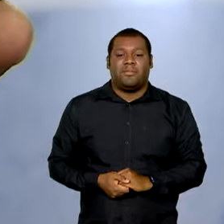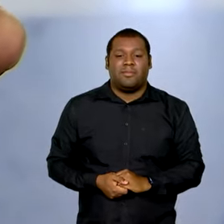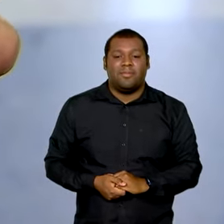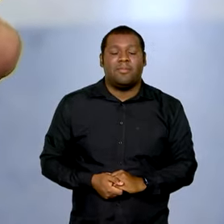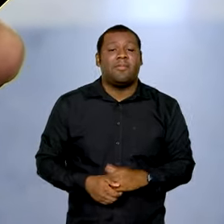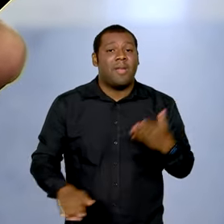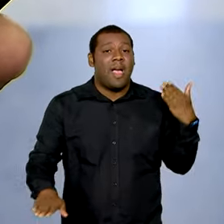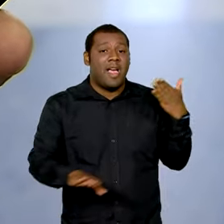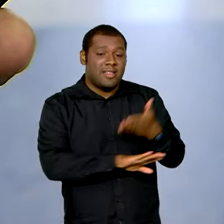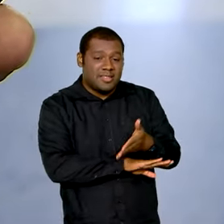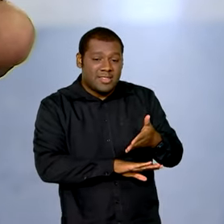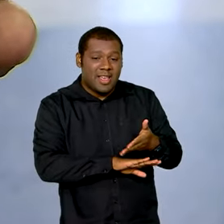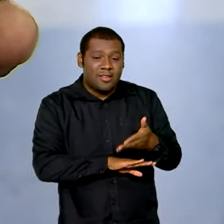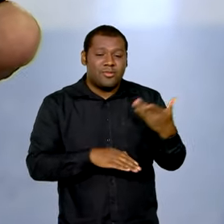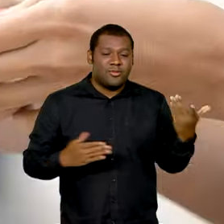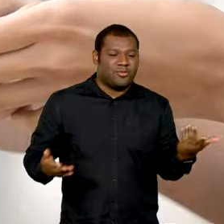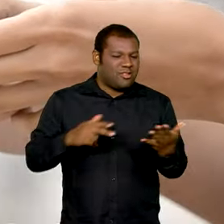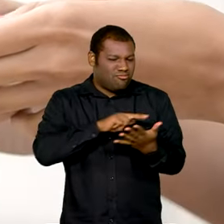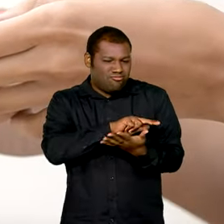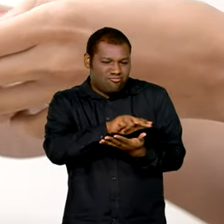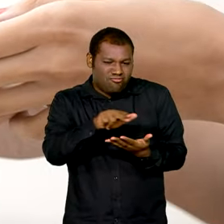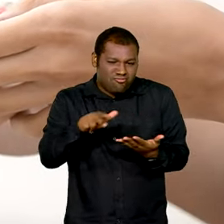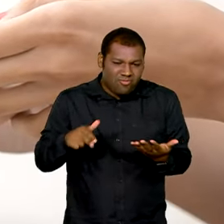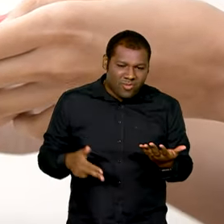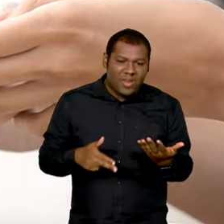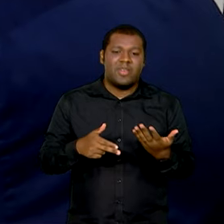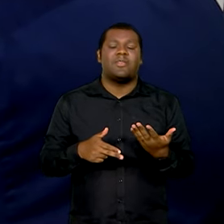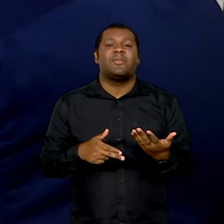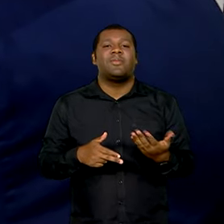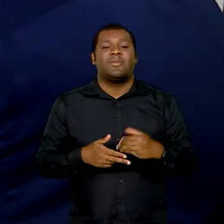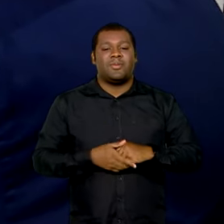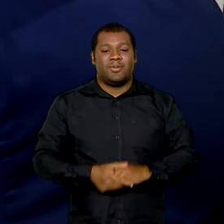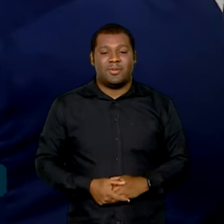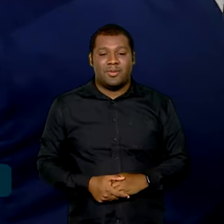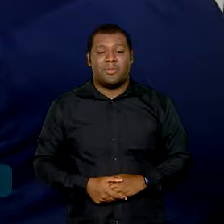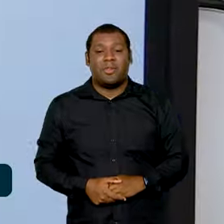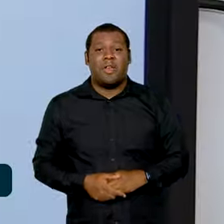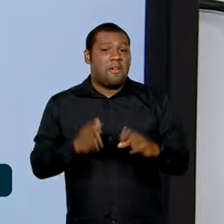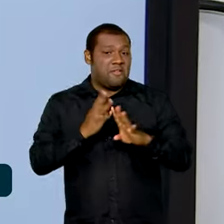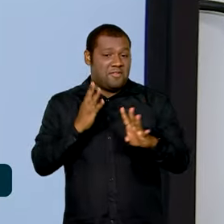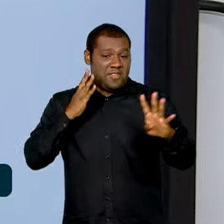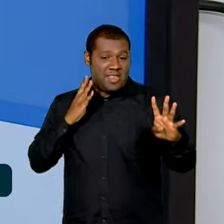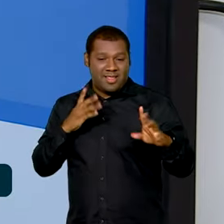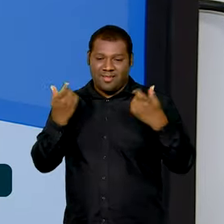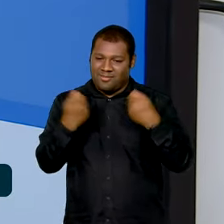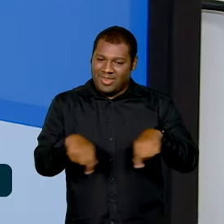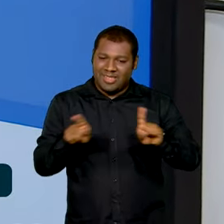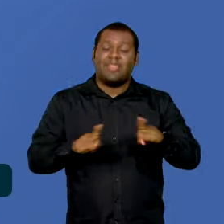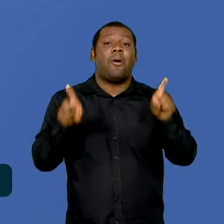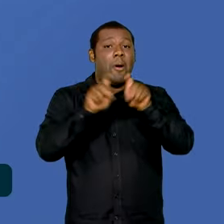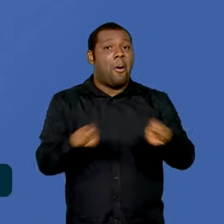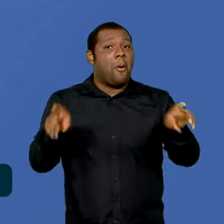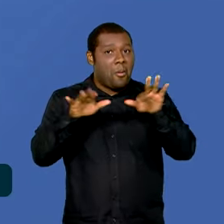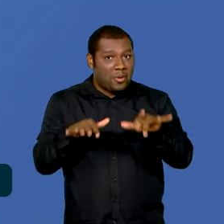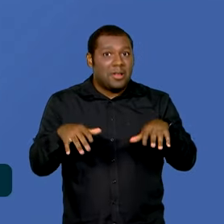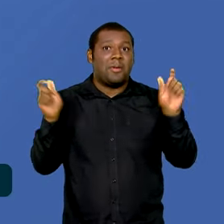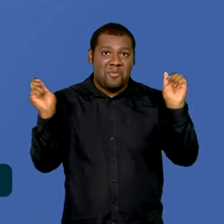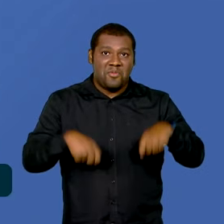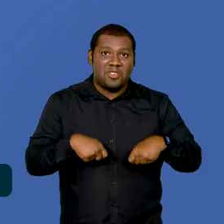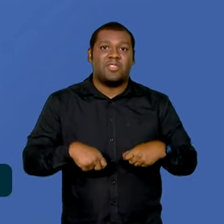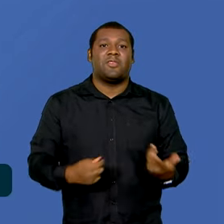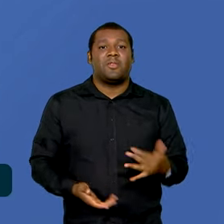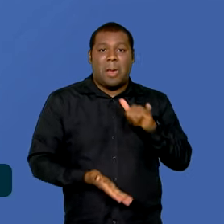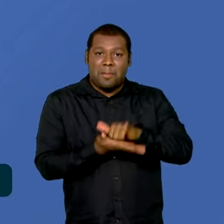Acesso a diferentes serviços públicos com um só clique, sem filas, pelo computador mesmo, na plataforma